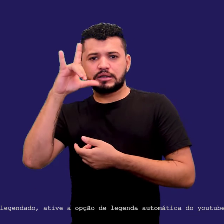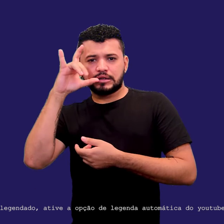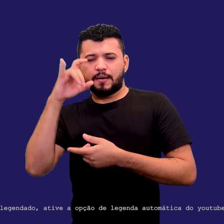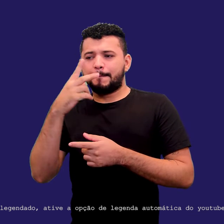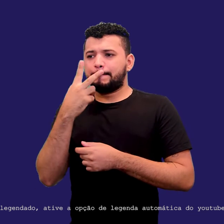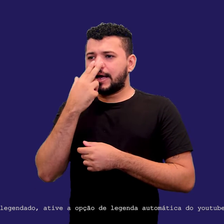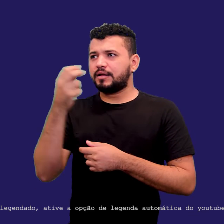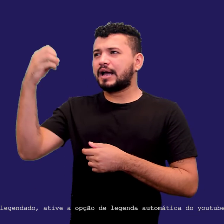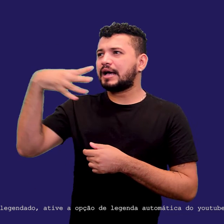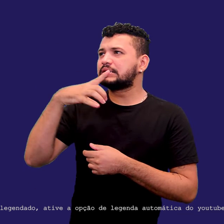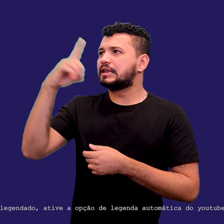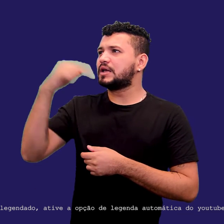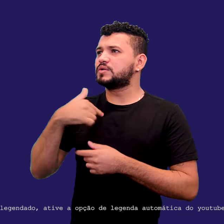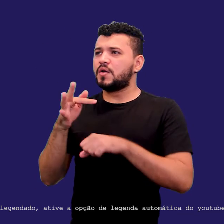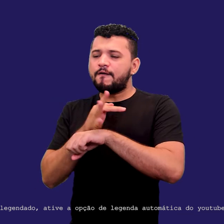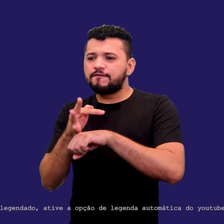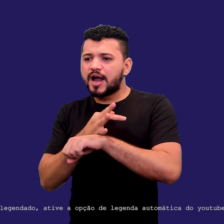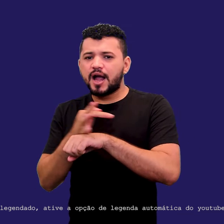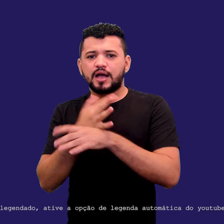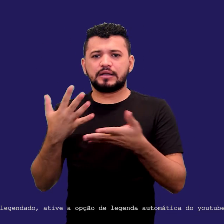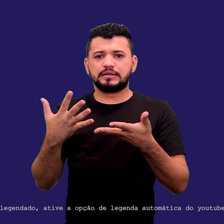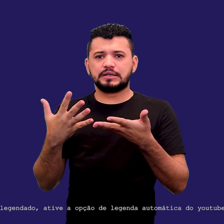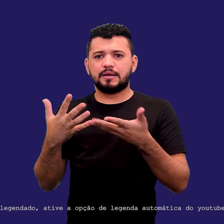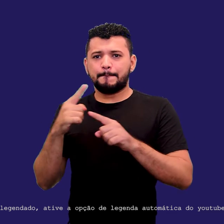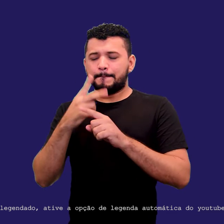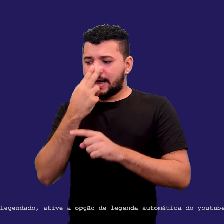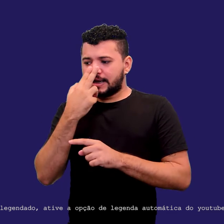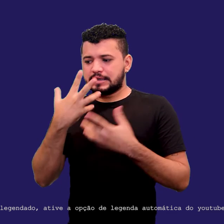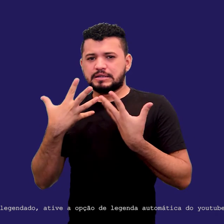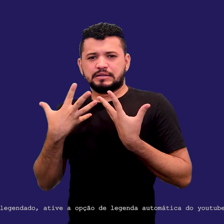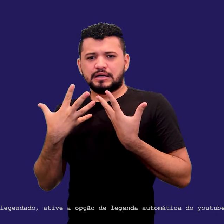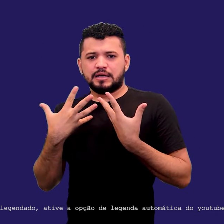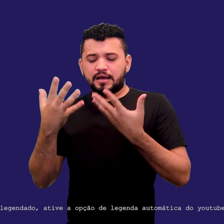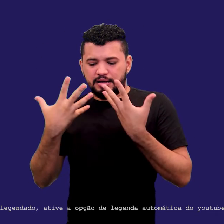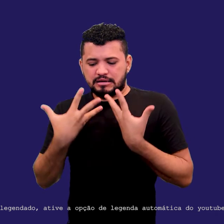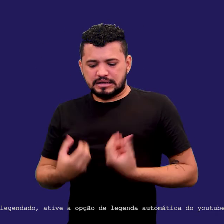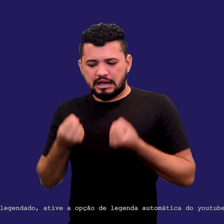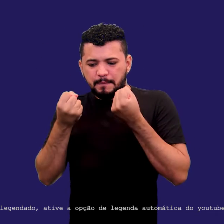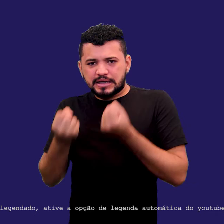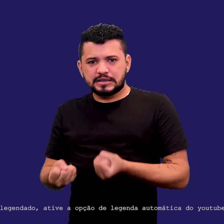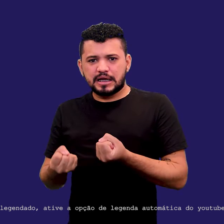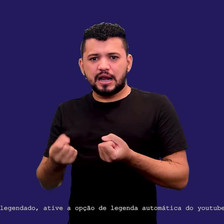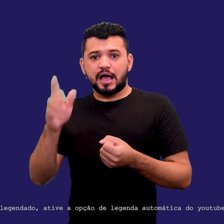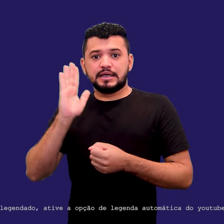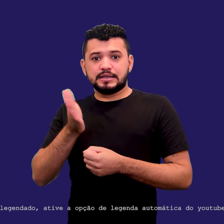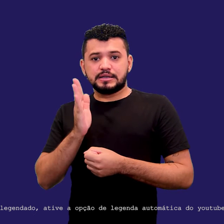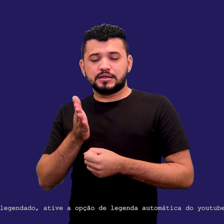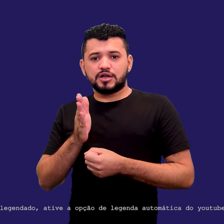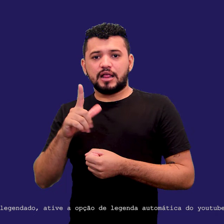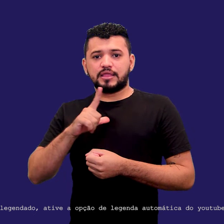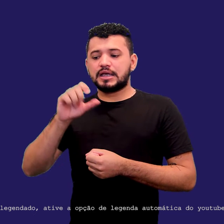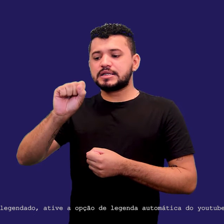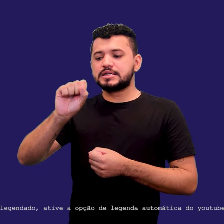sendo um fardo. Hoje, por exemplo, nós estamos gravando numa sexta-feira, aí surge o cestou, como se, nossa,